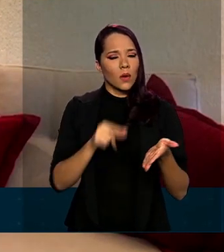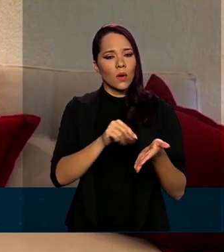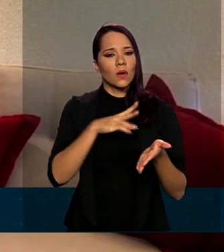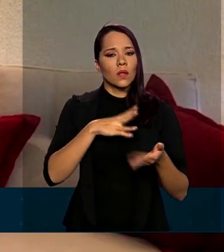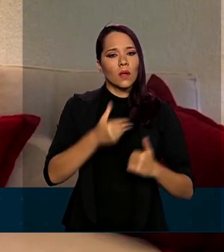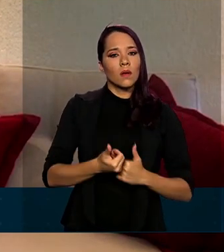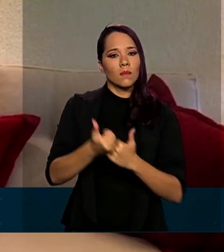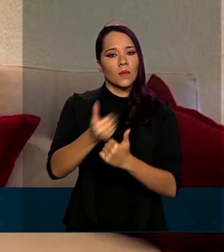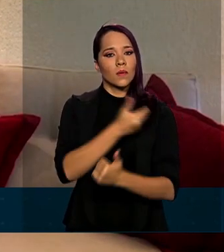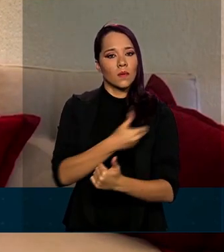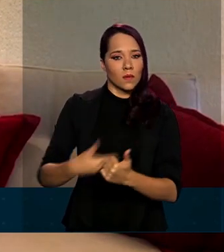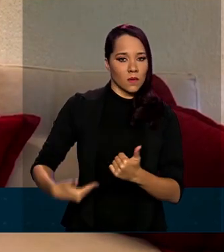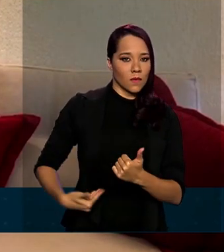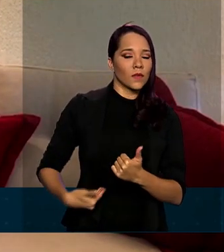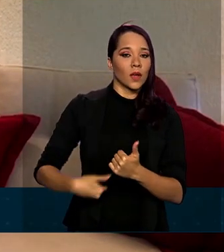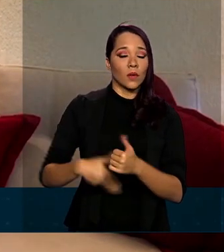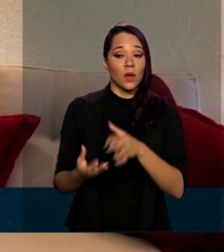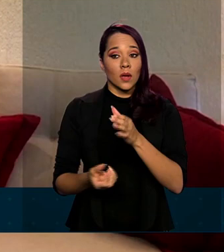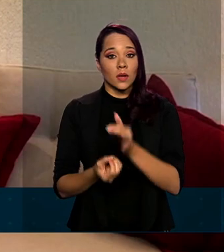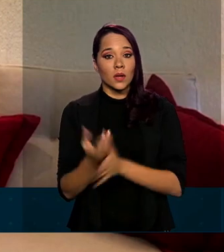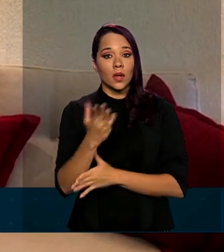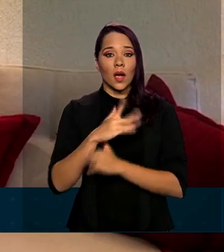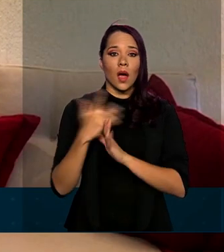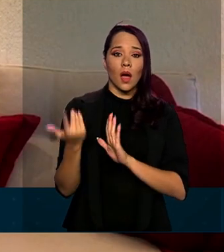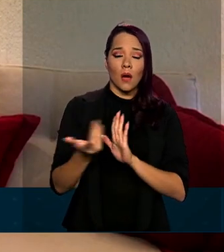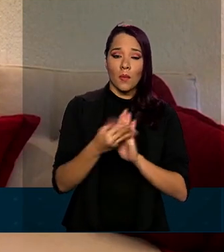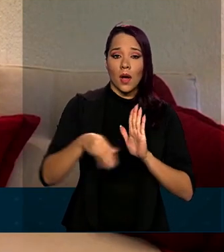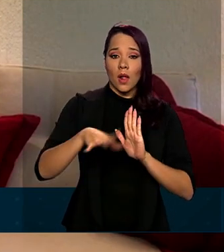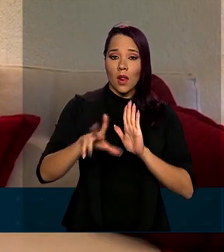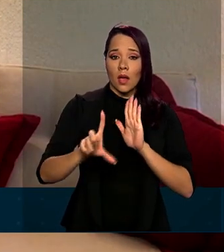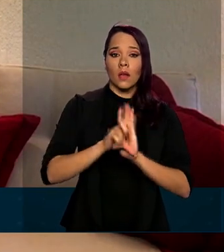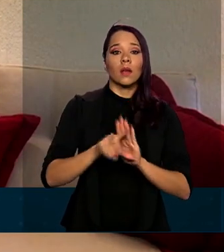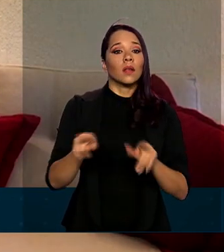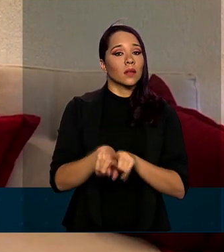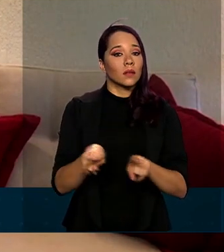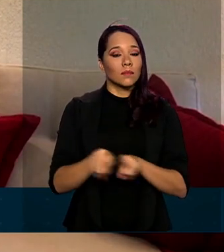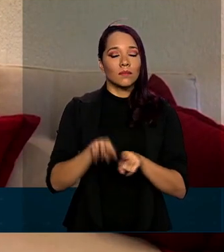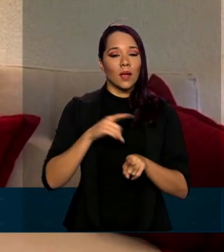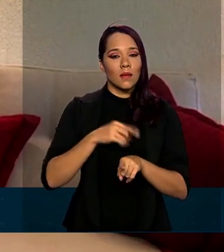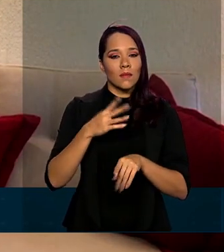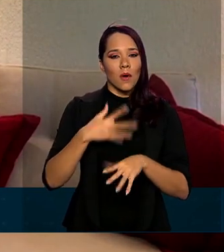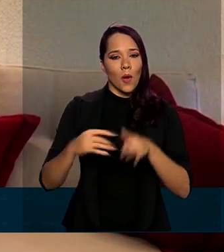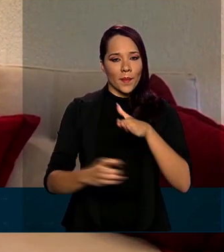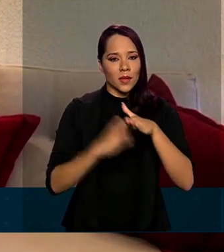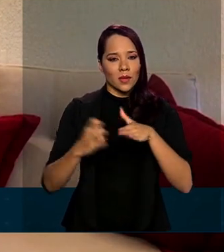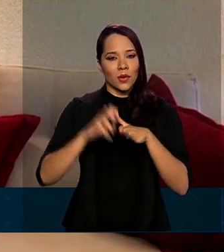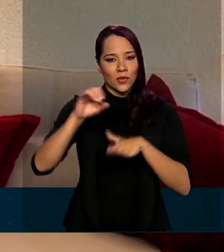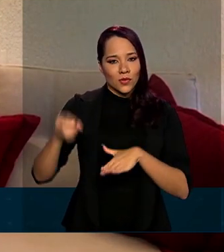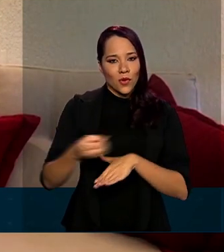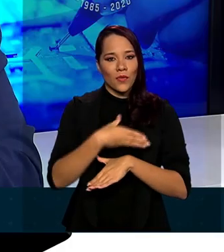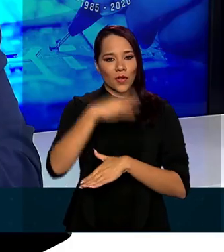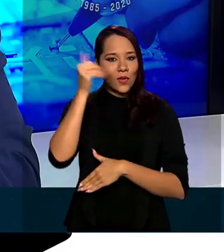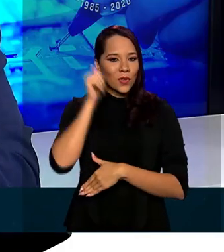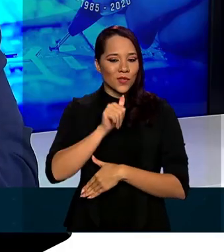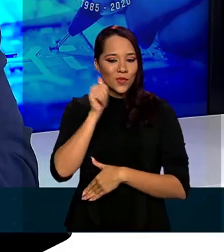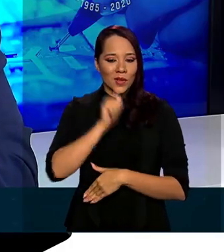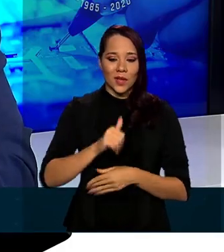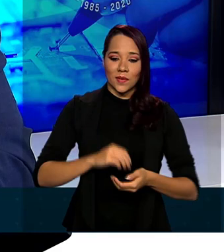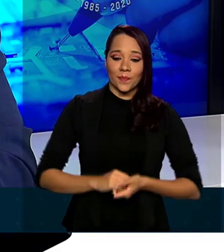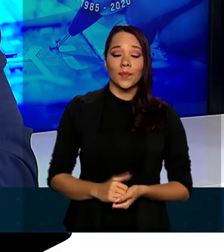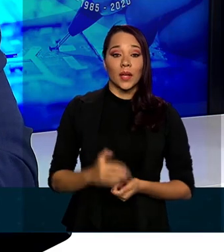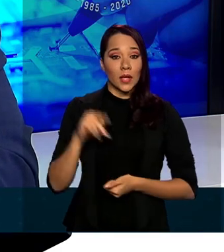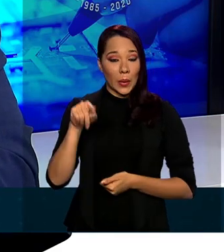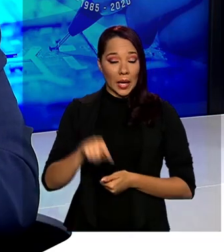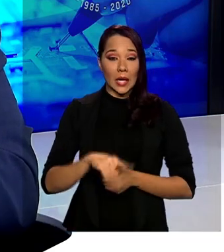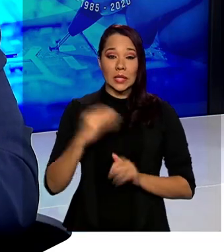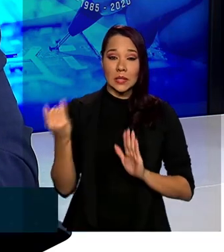apoio em governança, criar um marco legal e fortalecer o empreendedorismo inovador feminino. Esse marco